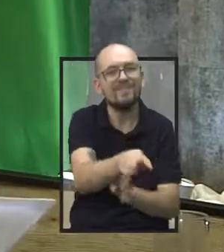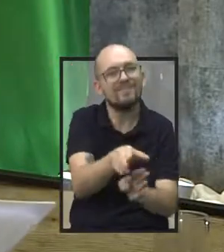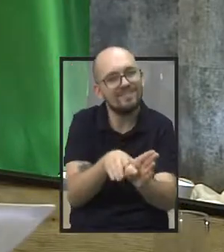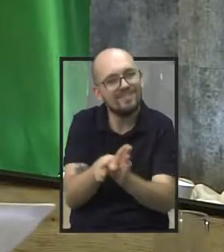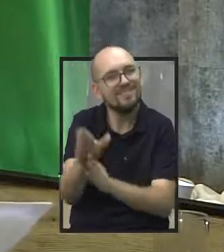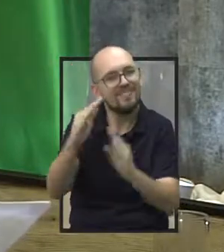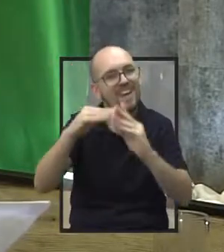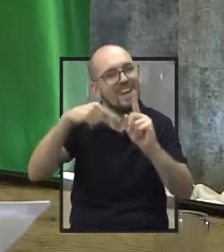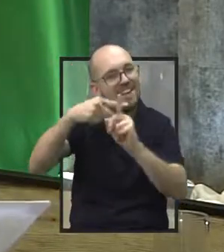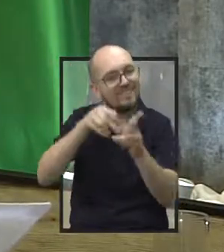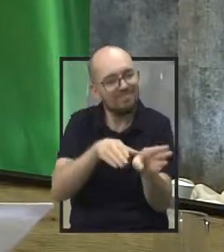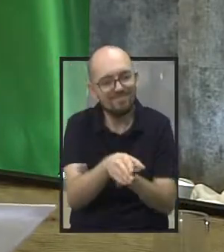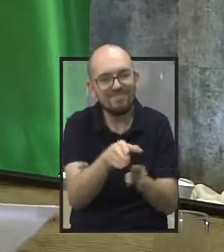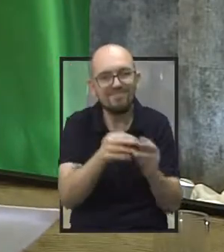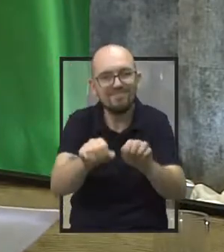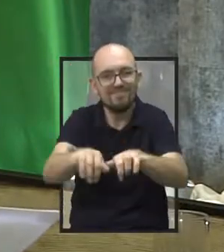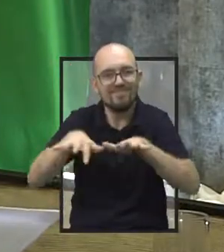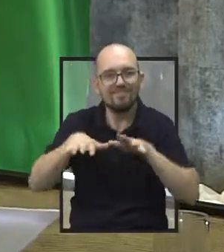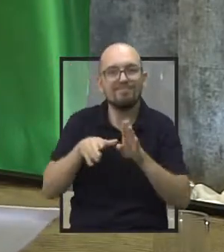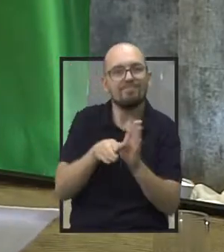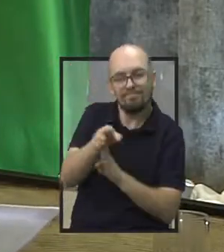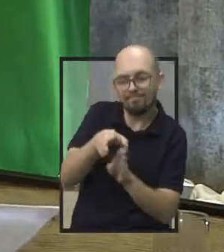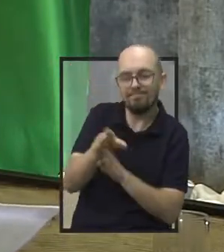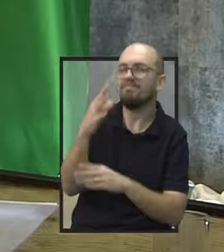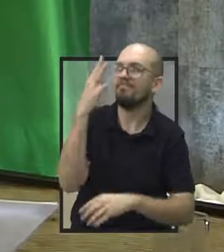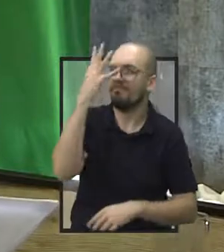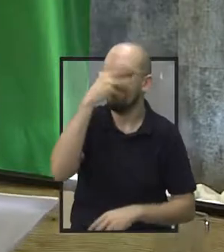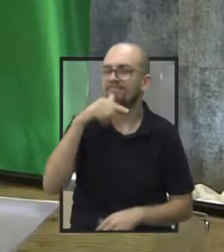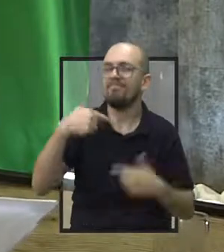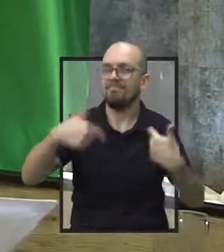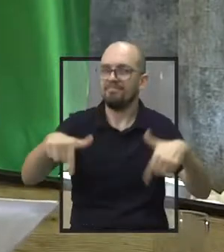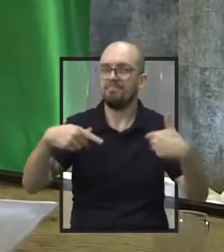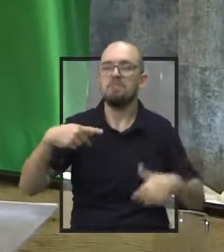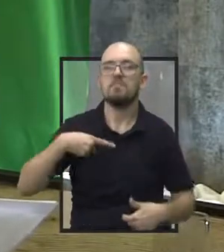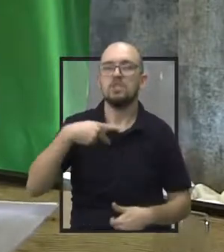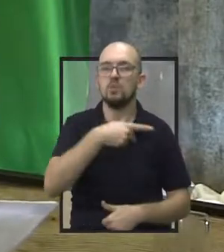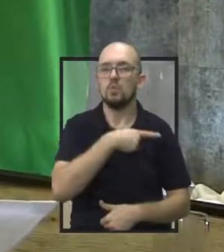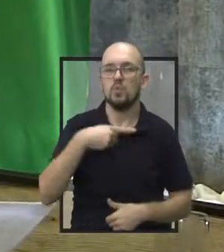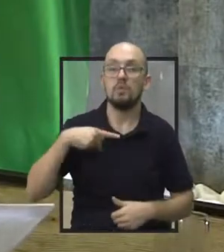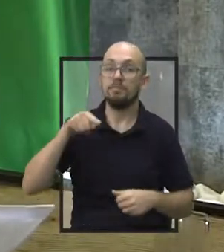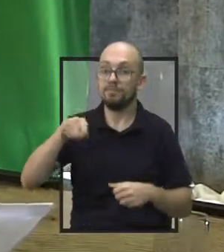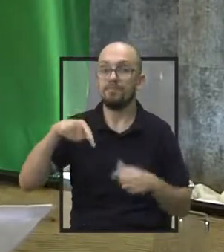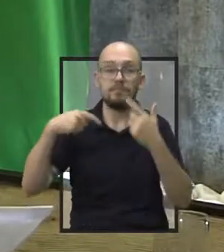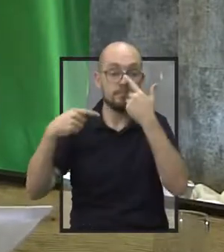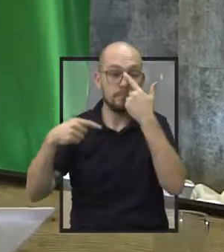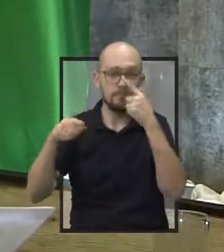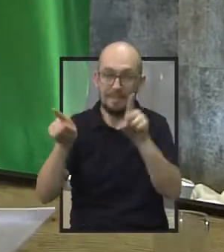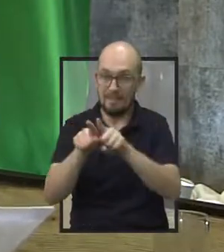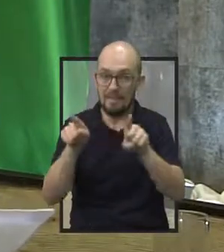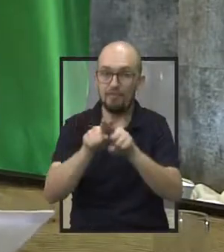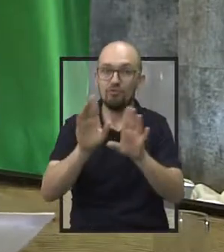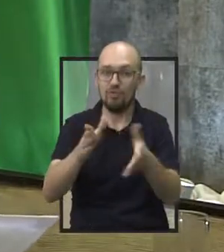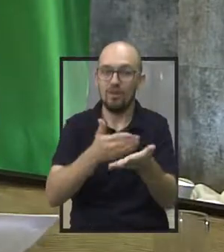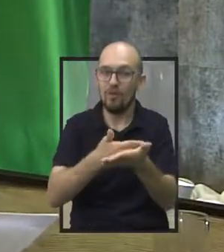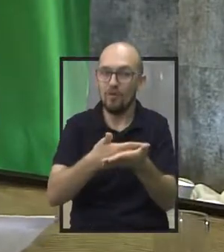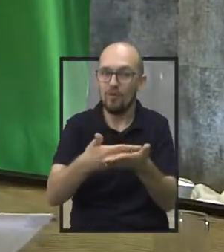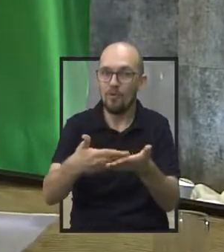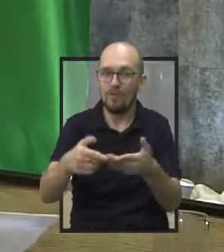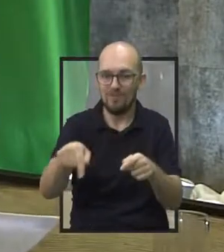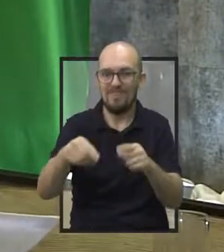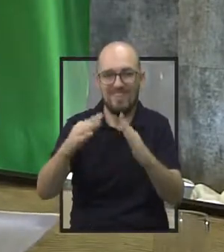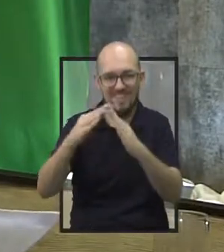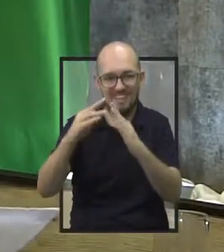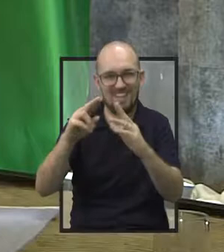frequentam a igreja, fazendo um trabalho muito bonito. E também essa Casa Escola, que já está começando a fazer também um trabalho